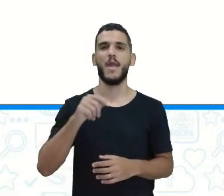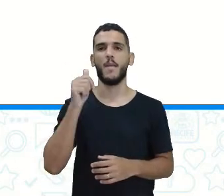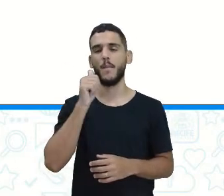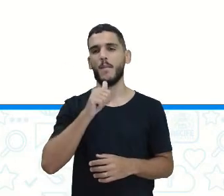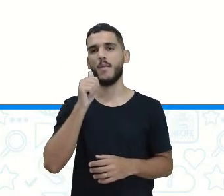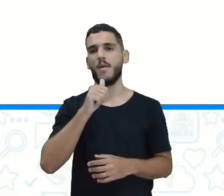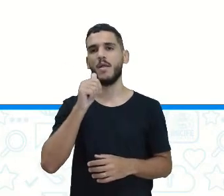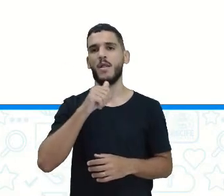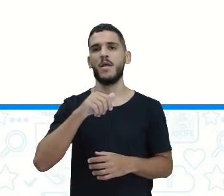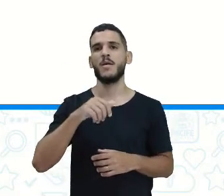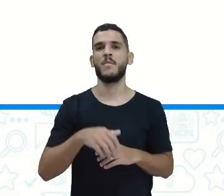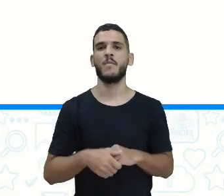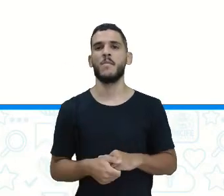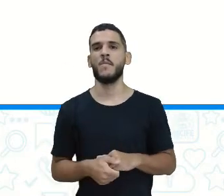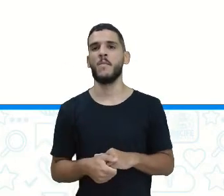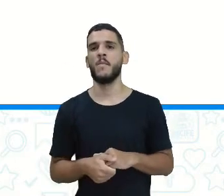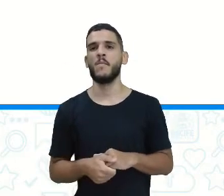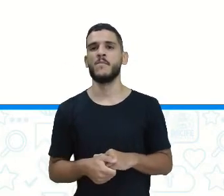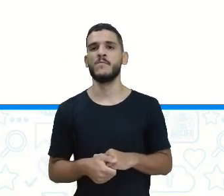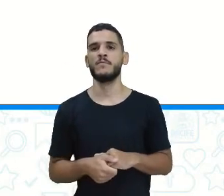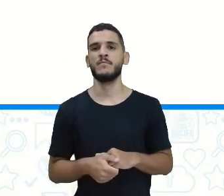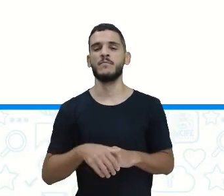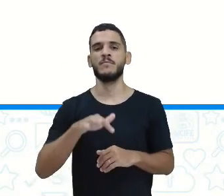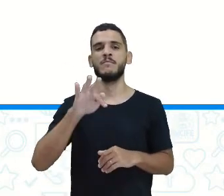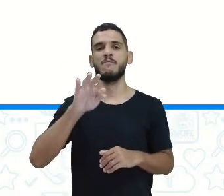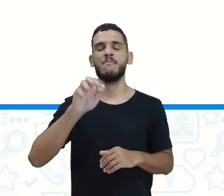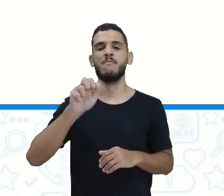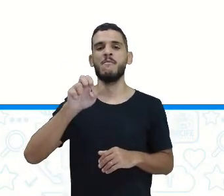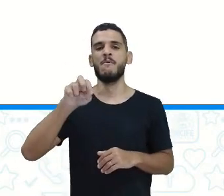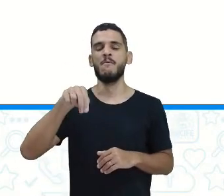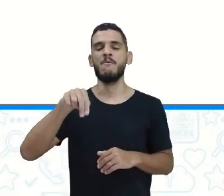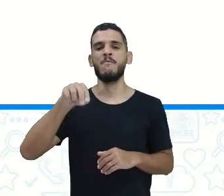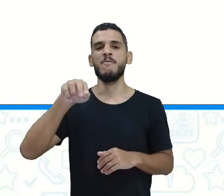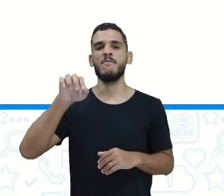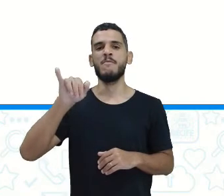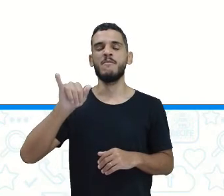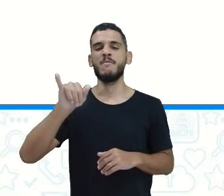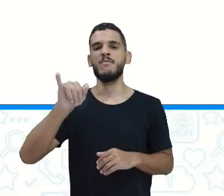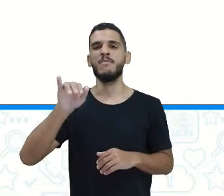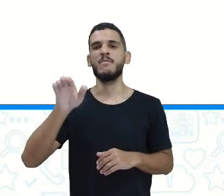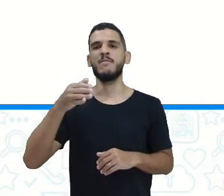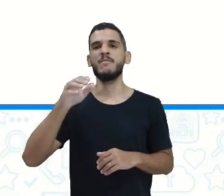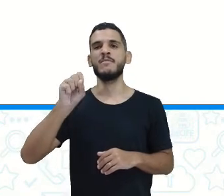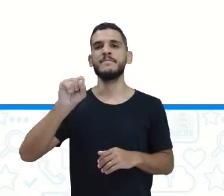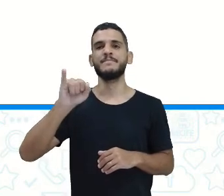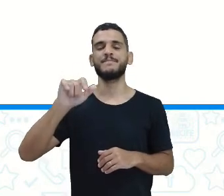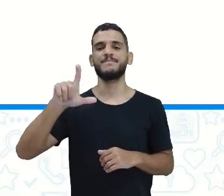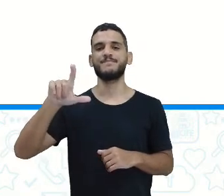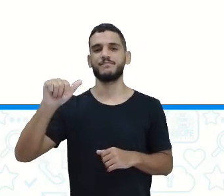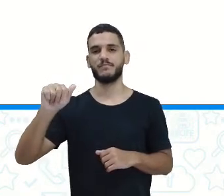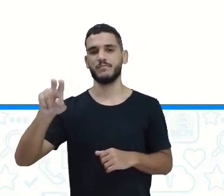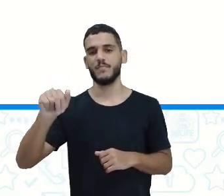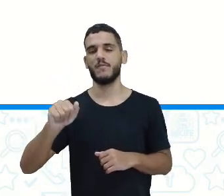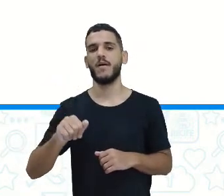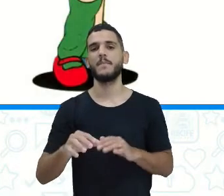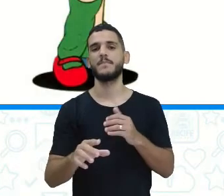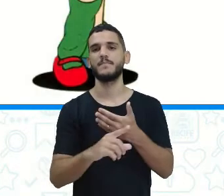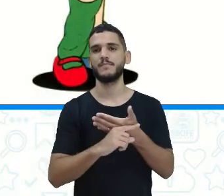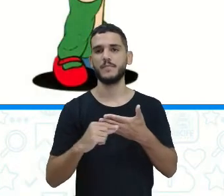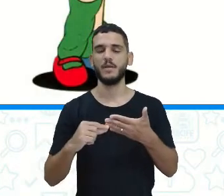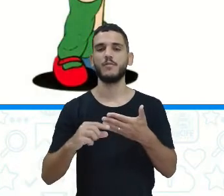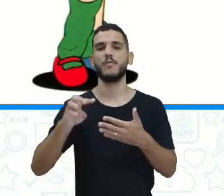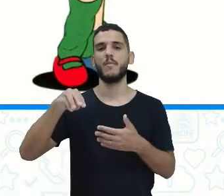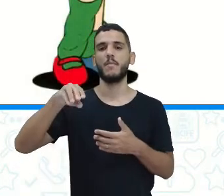Ciranda Cultural. Vamos observar o que foi que Emília descobriu nesse País da Gramática.